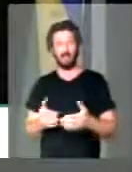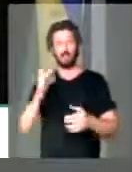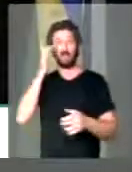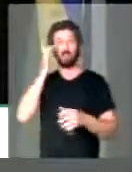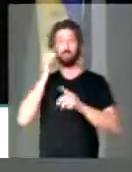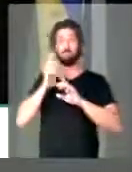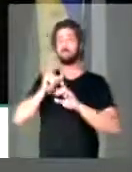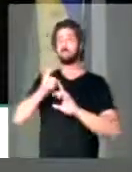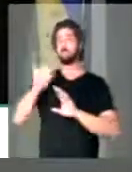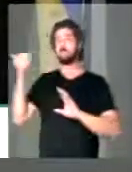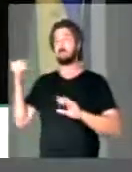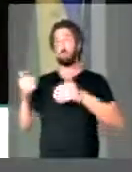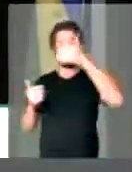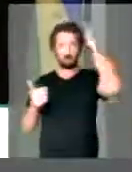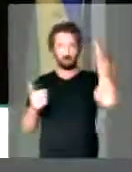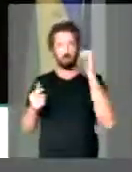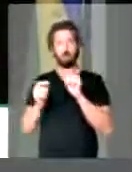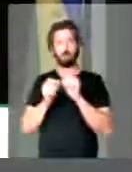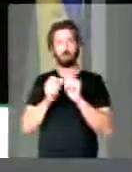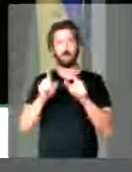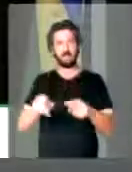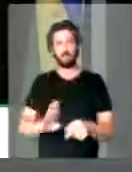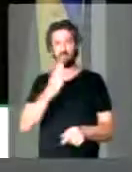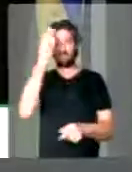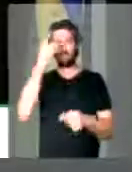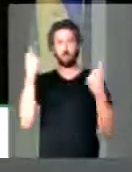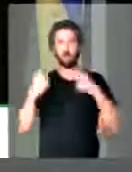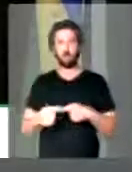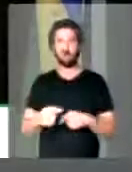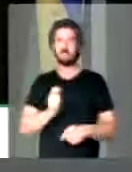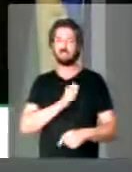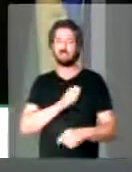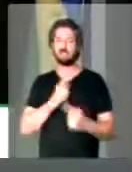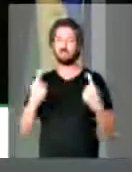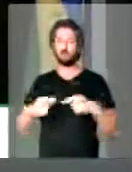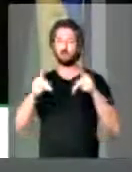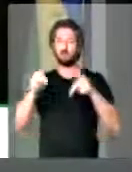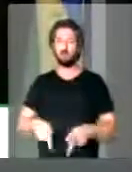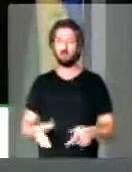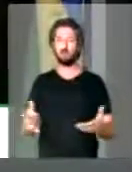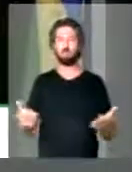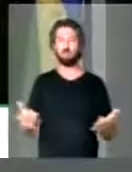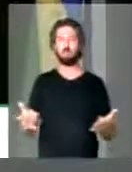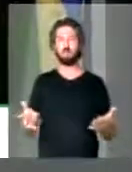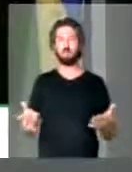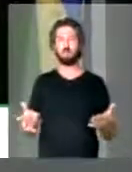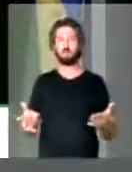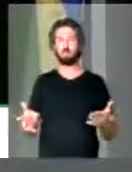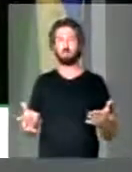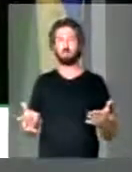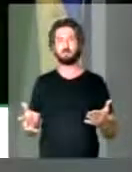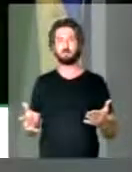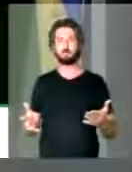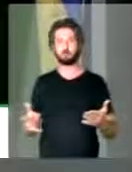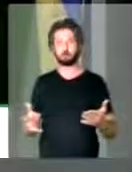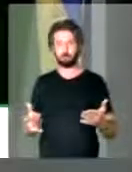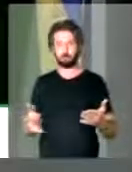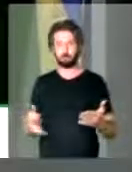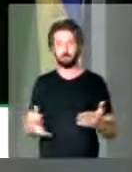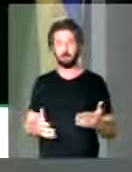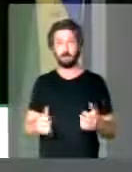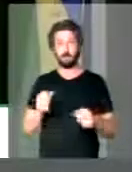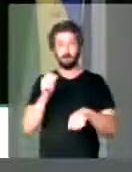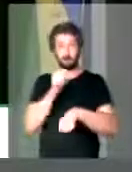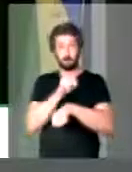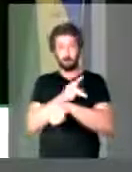a Dilma, ficou o Temer e fazem essa indomia contra o cidadão e contra a população. A passar essa